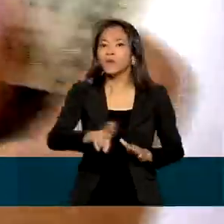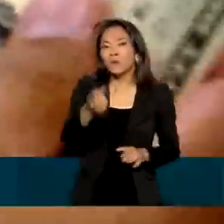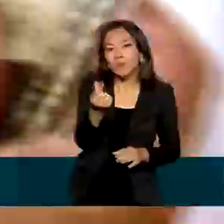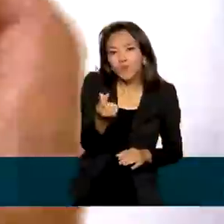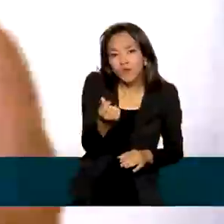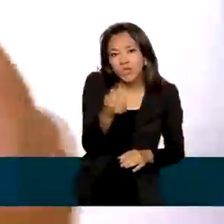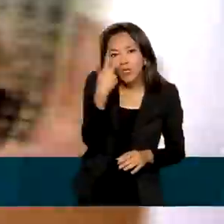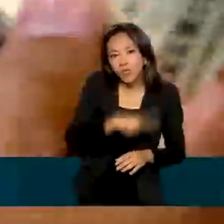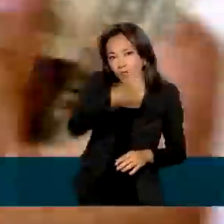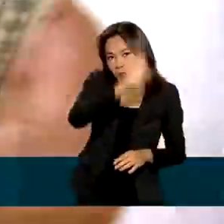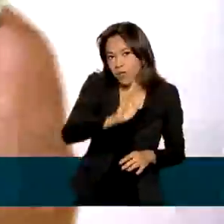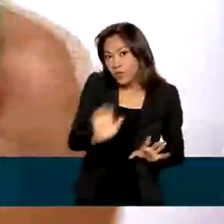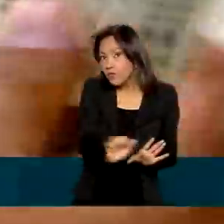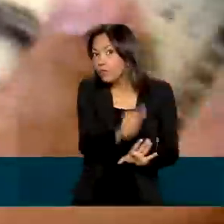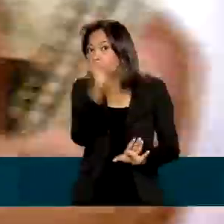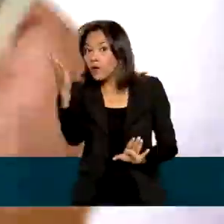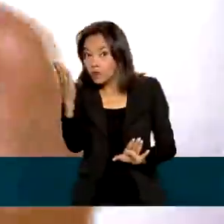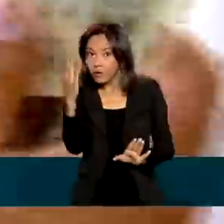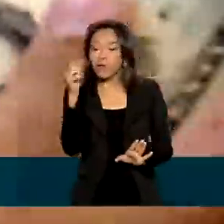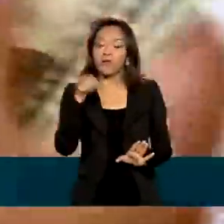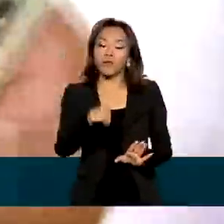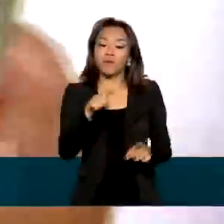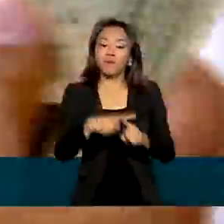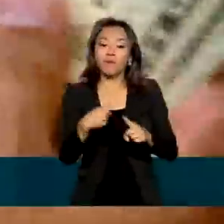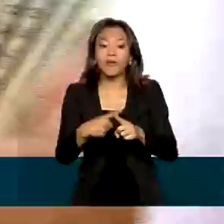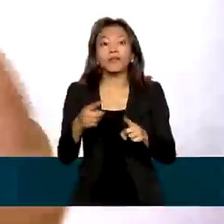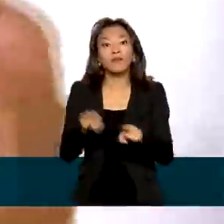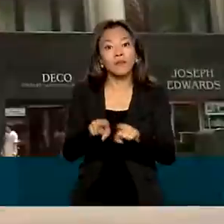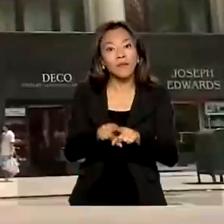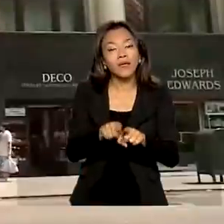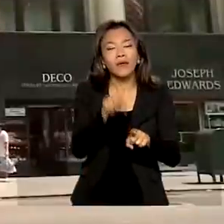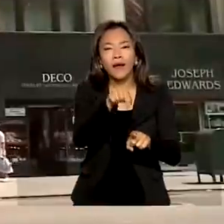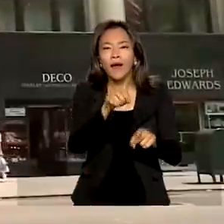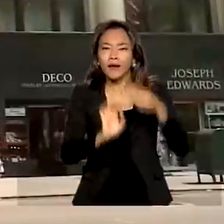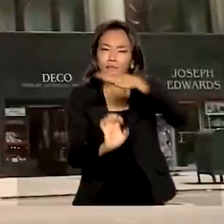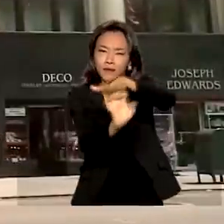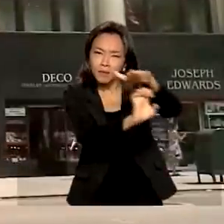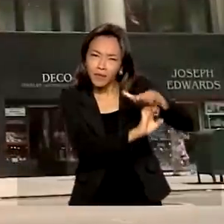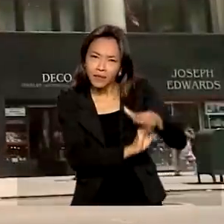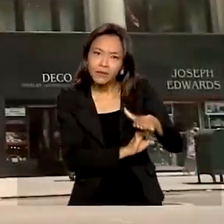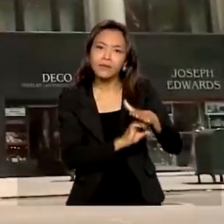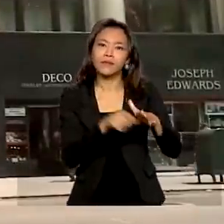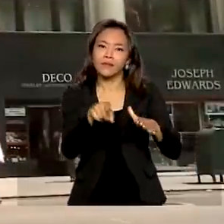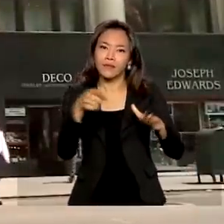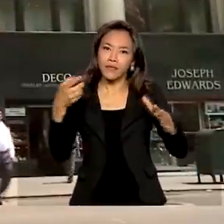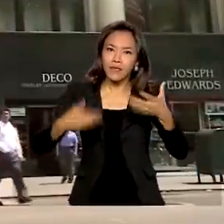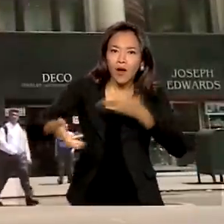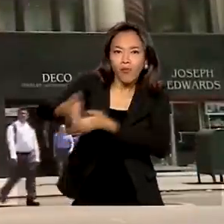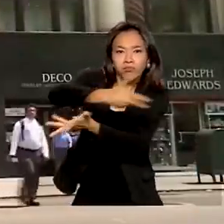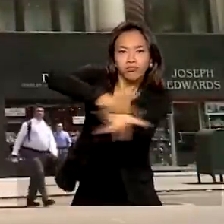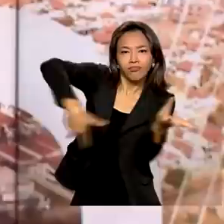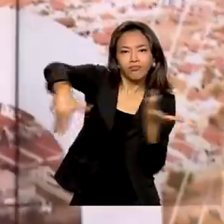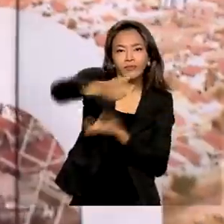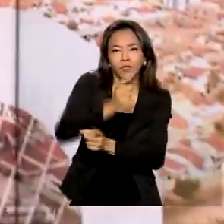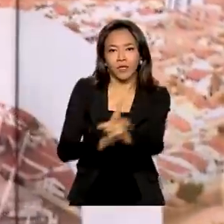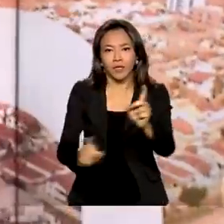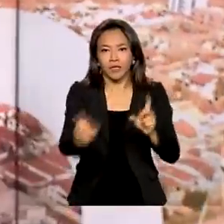além de estimular a inserção das empresas brasileiras, inclusive as menores, no mercado global.